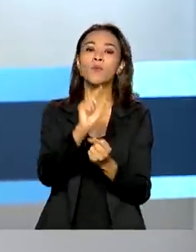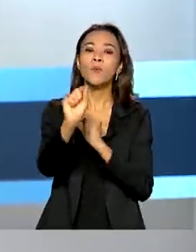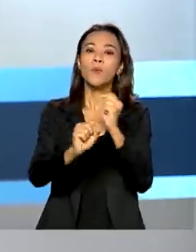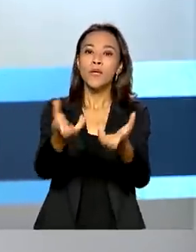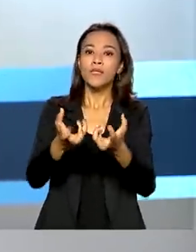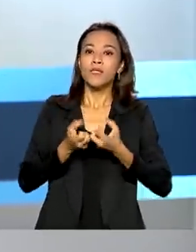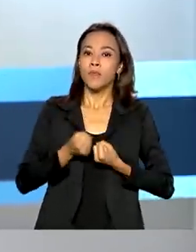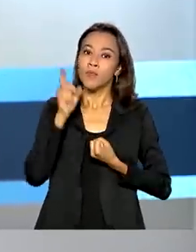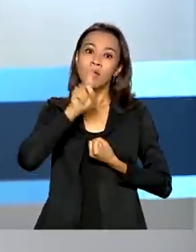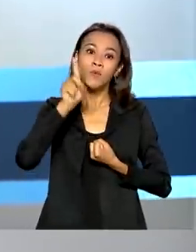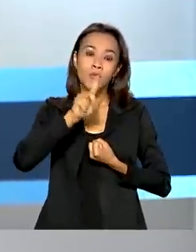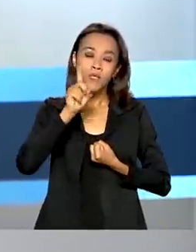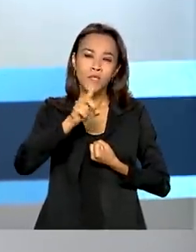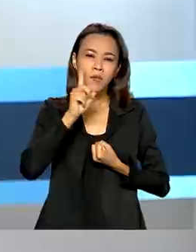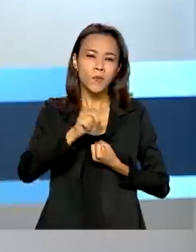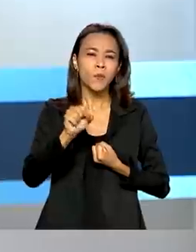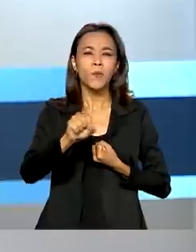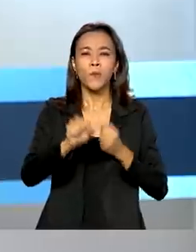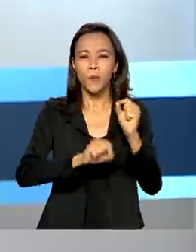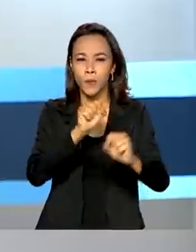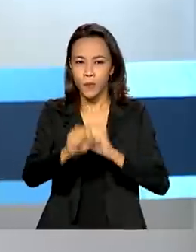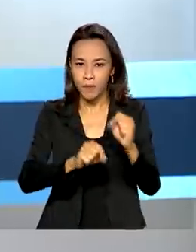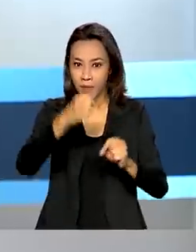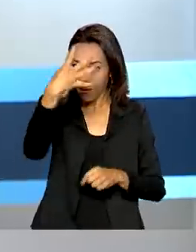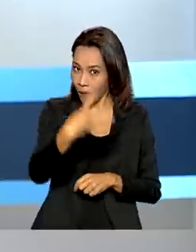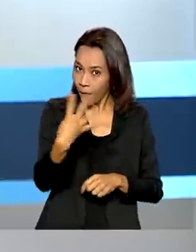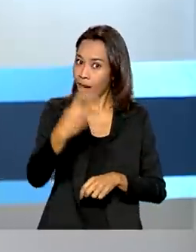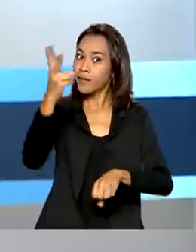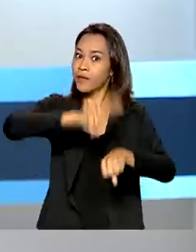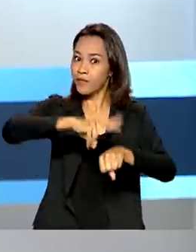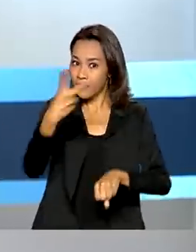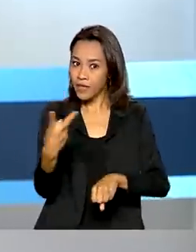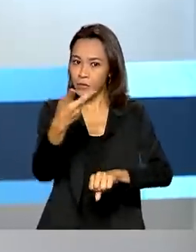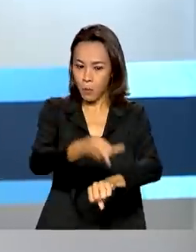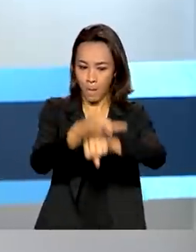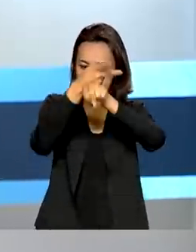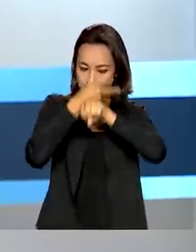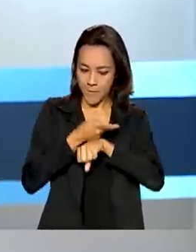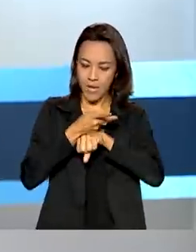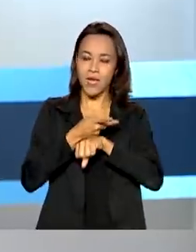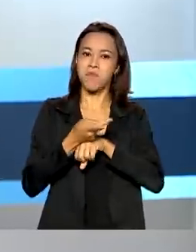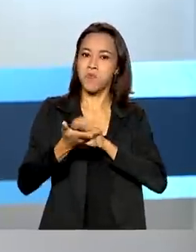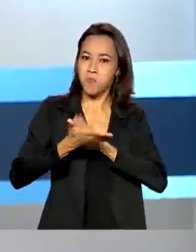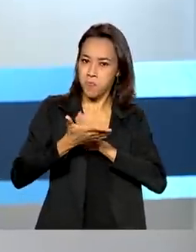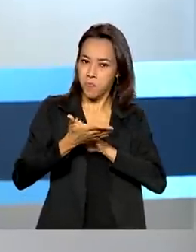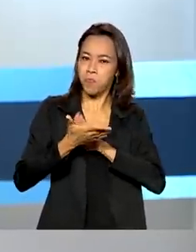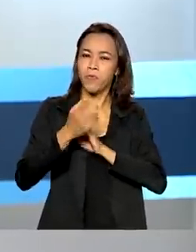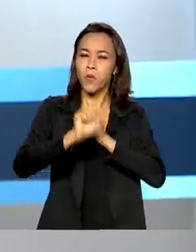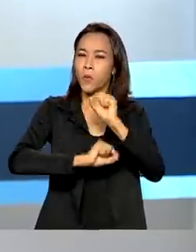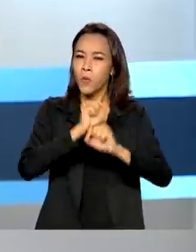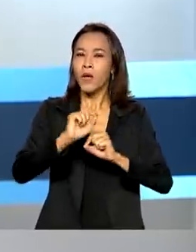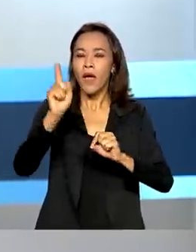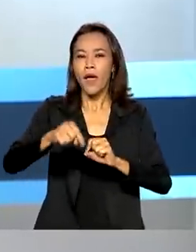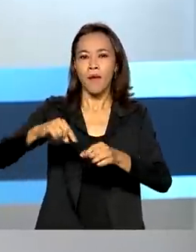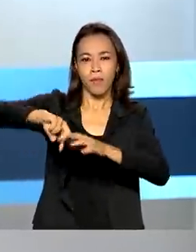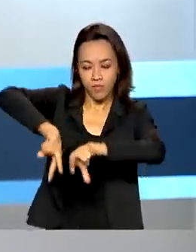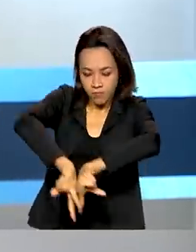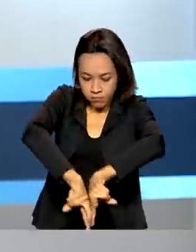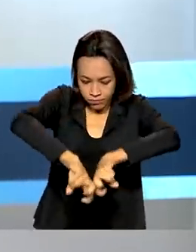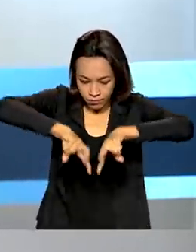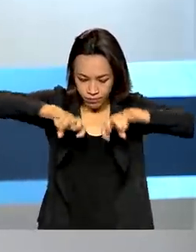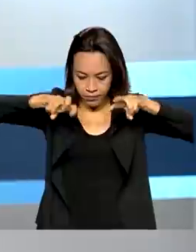prêmio de tecnologia da indústria mundial de petróleo e gás. A premiação é resultado dos avanços na exploração do pré-sal.